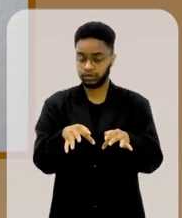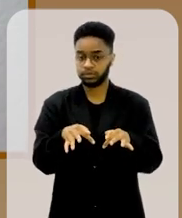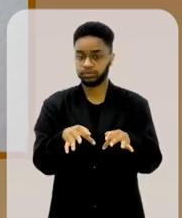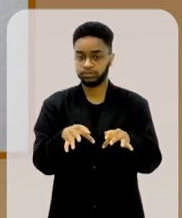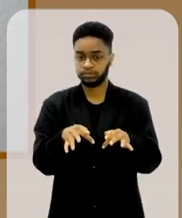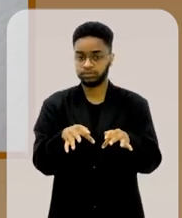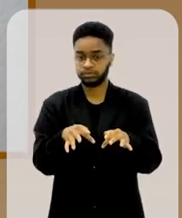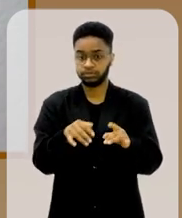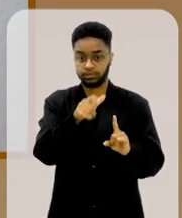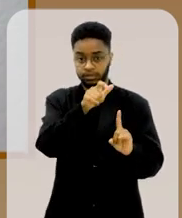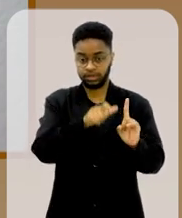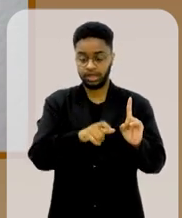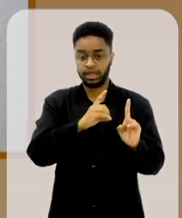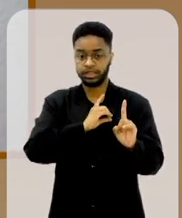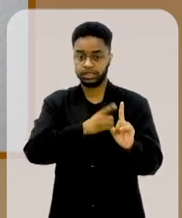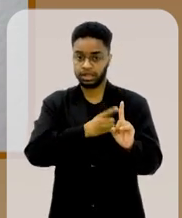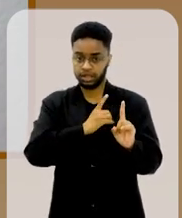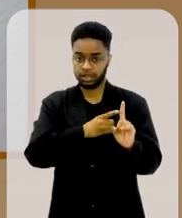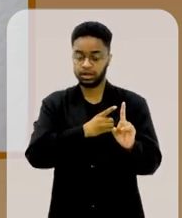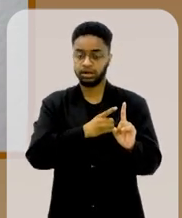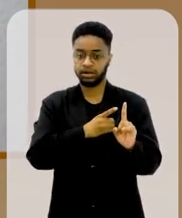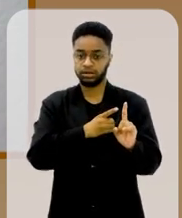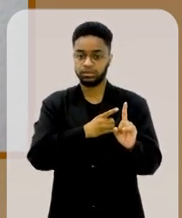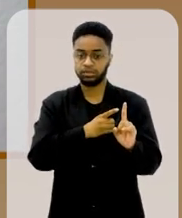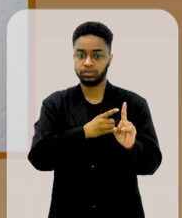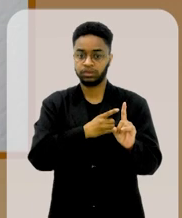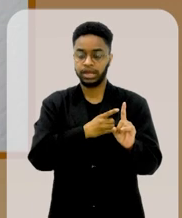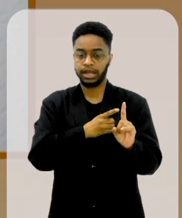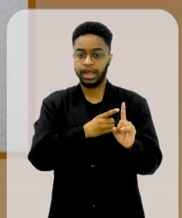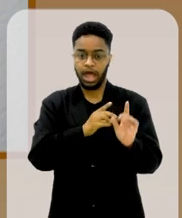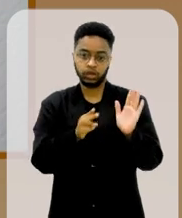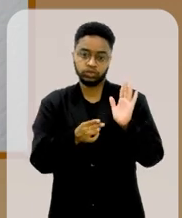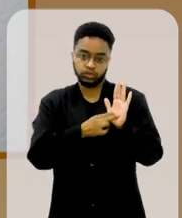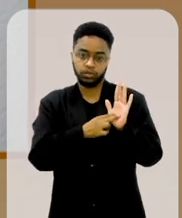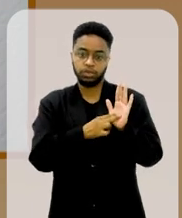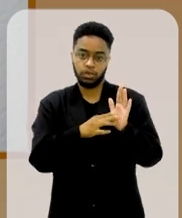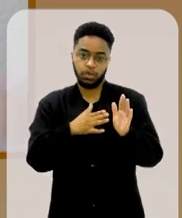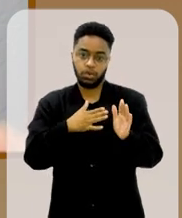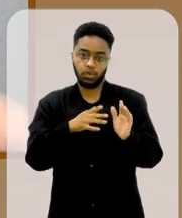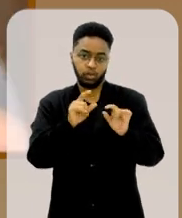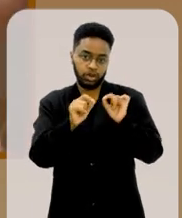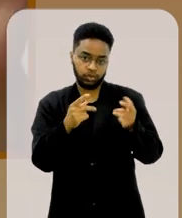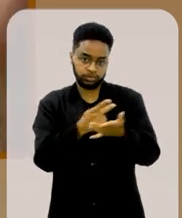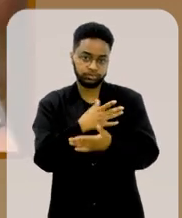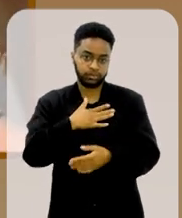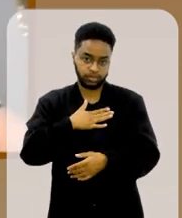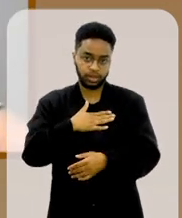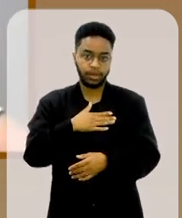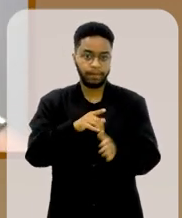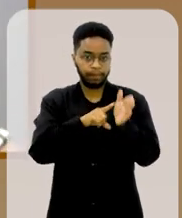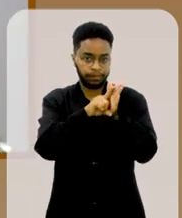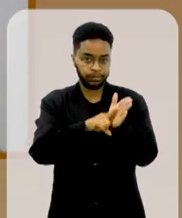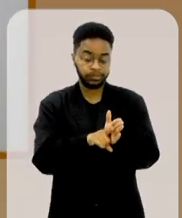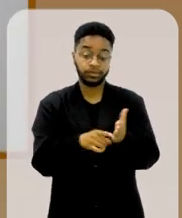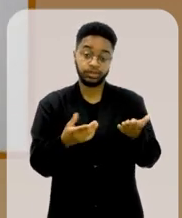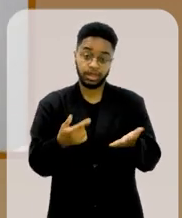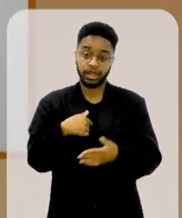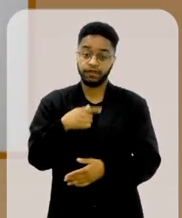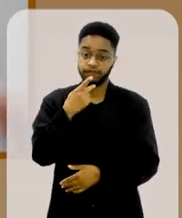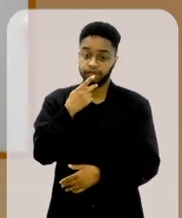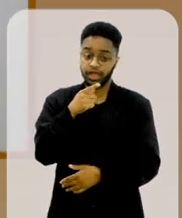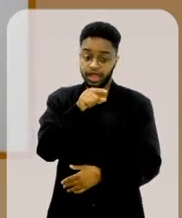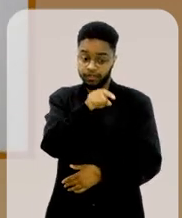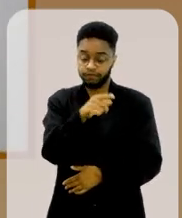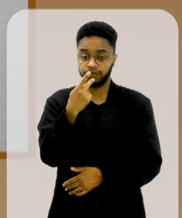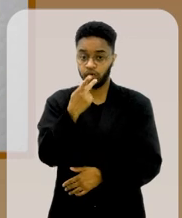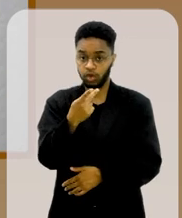delegado que estava na frente do caso, disse, olha, o último momento que eu vou